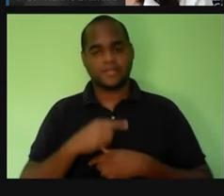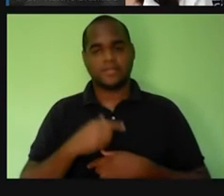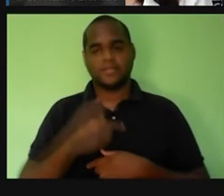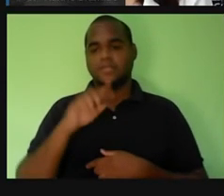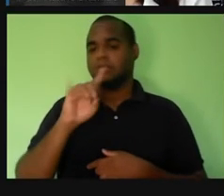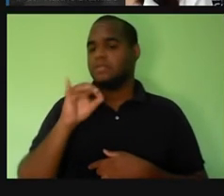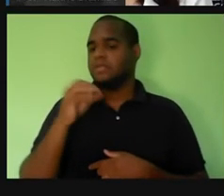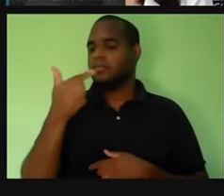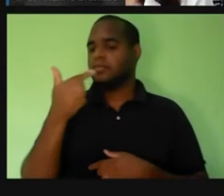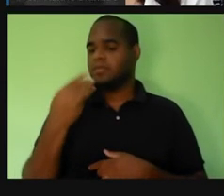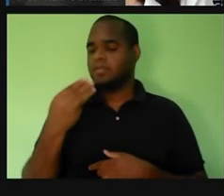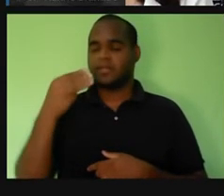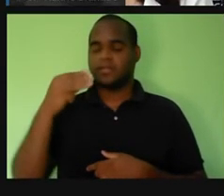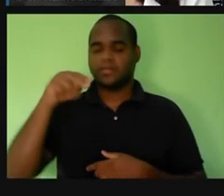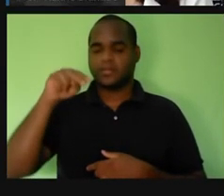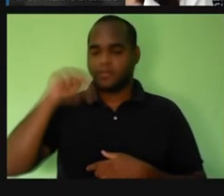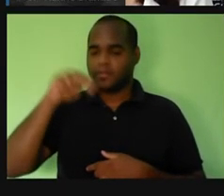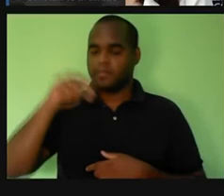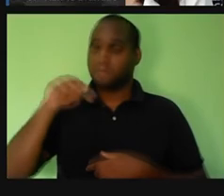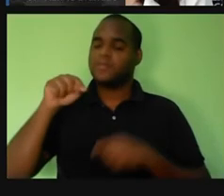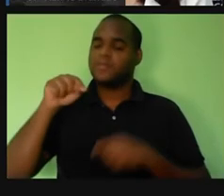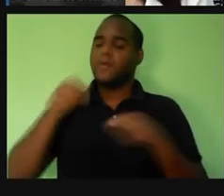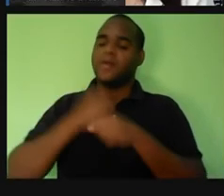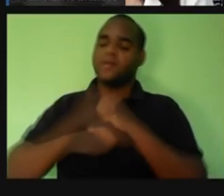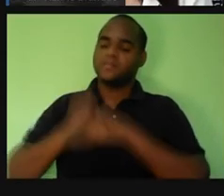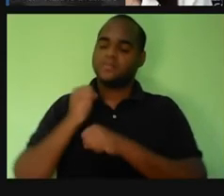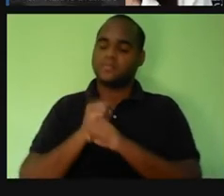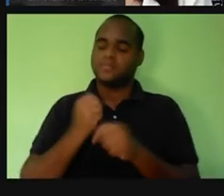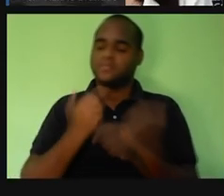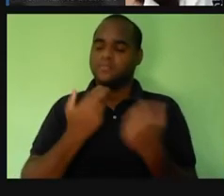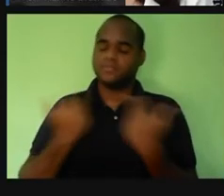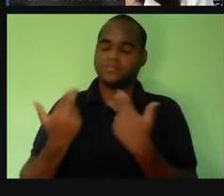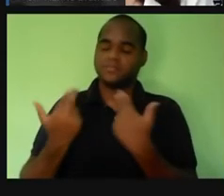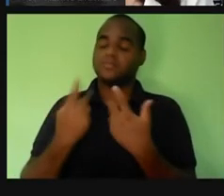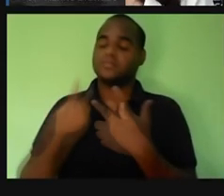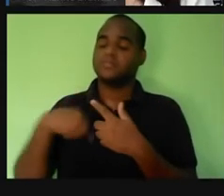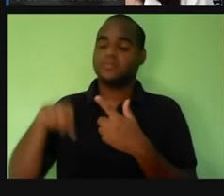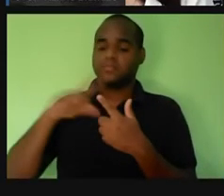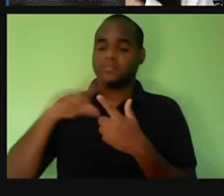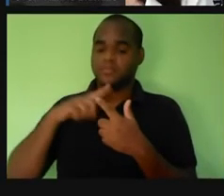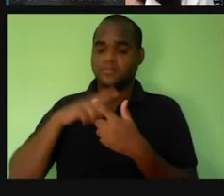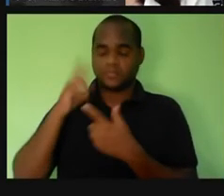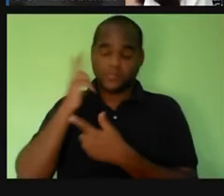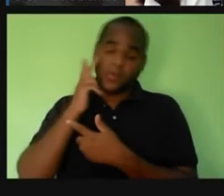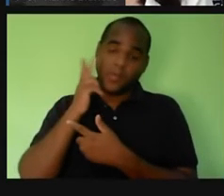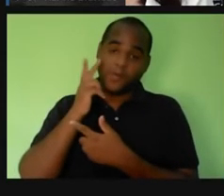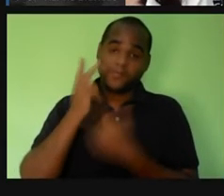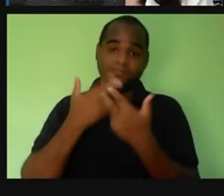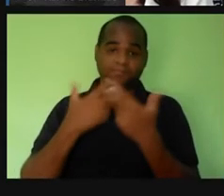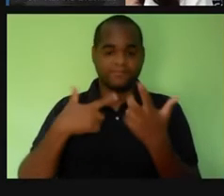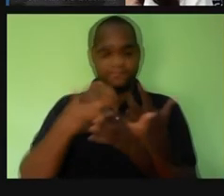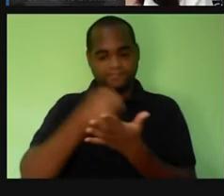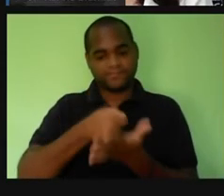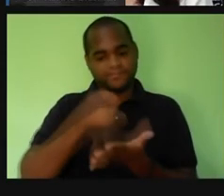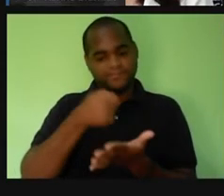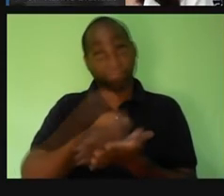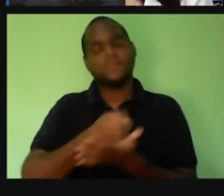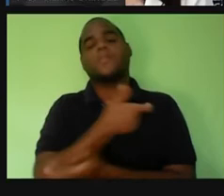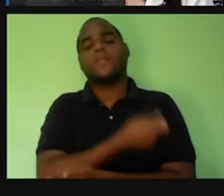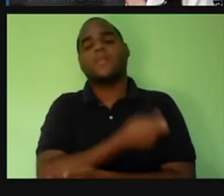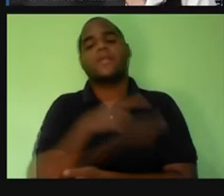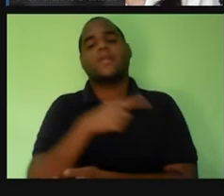desse mesmo ano, é que a situação da capital começou a se normalizar, e a obrigatoriedade da vacina foi retirada.